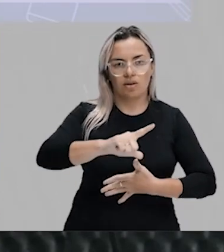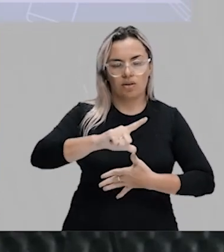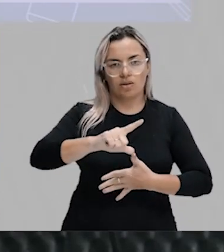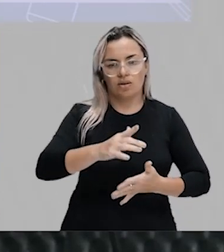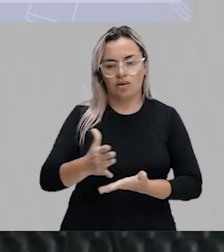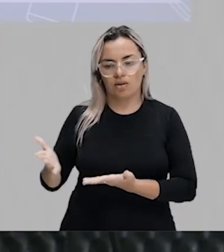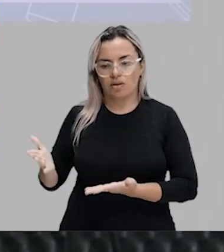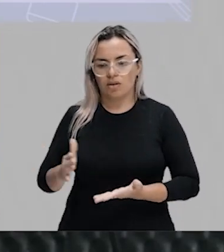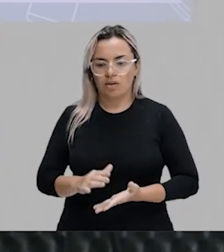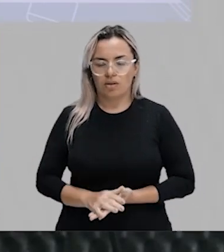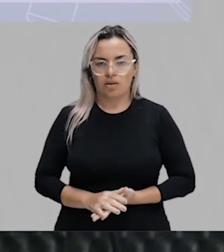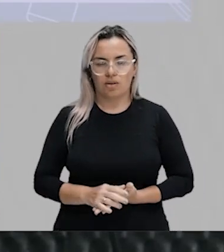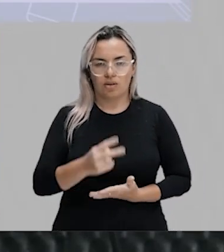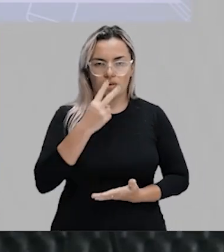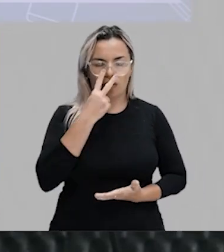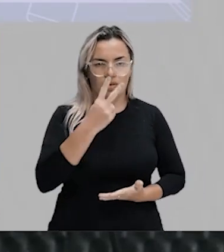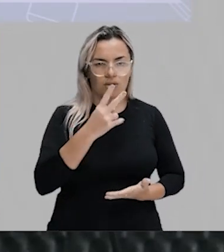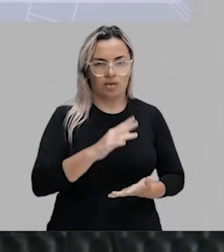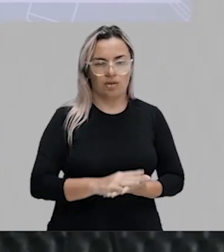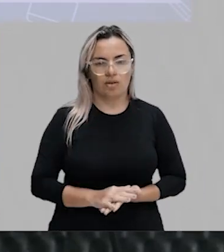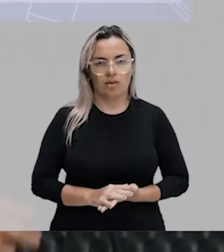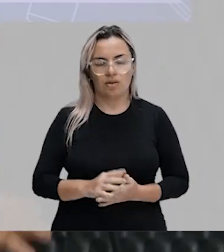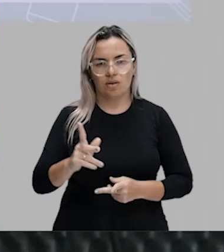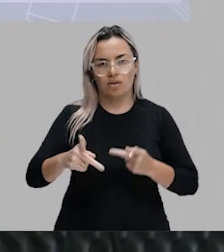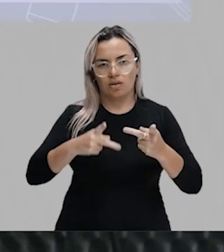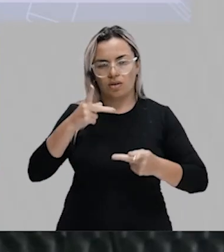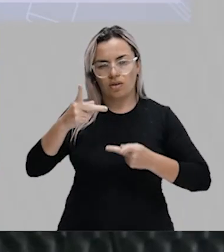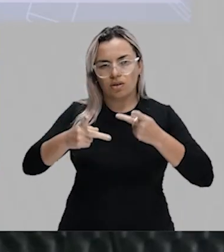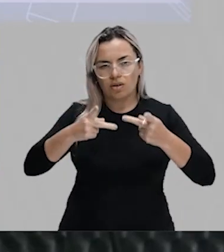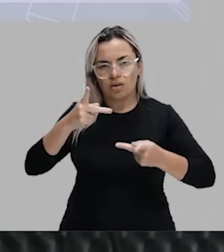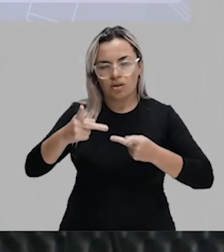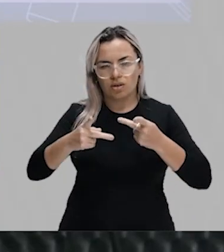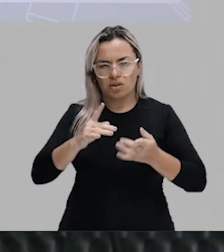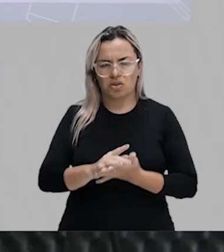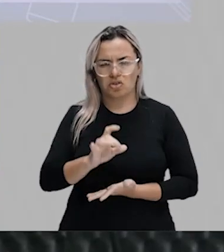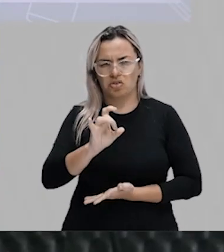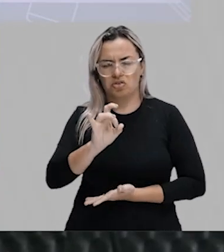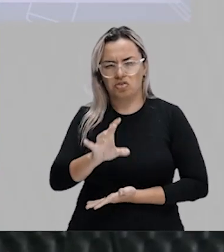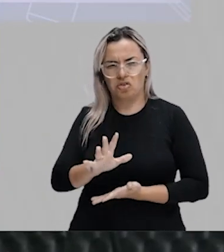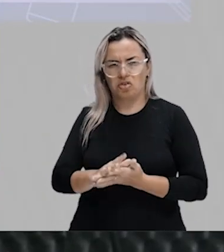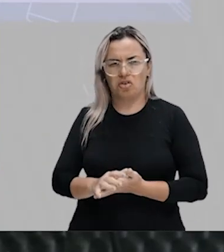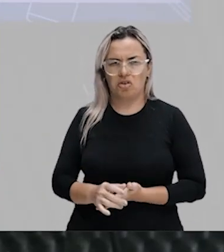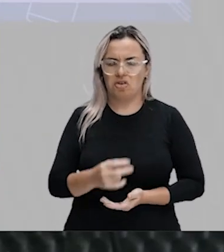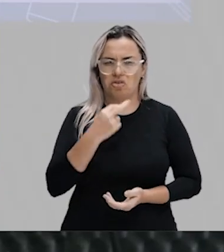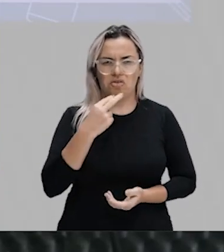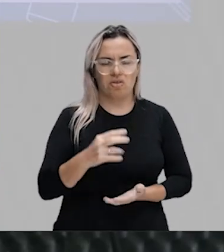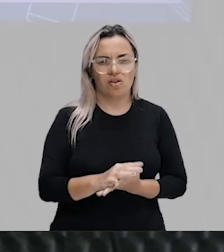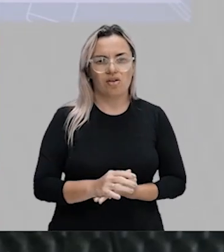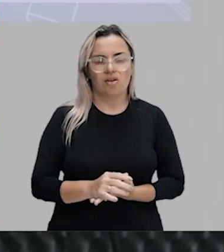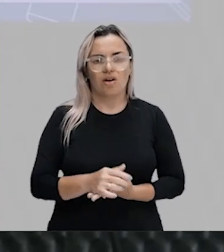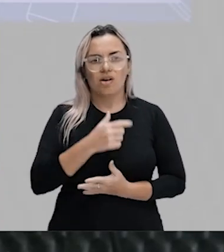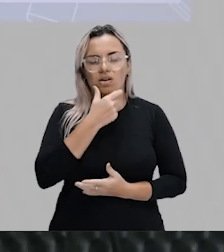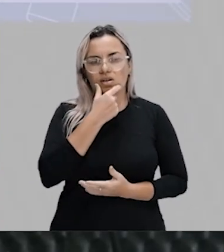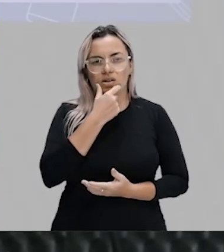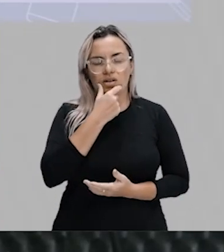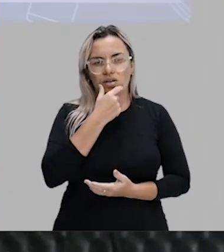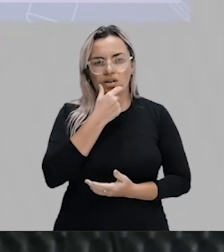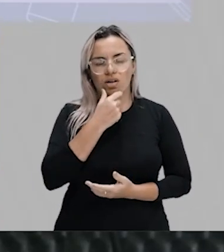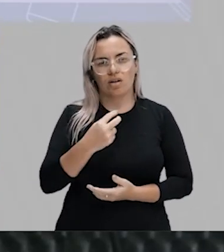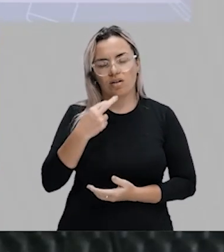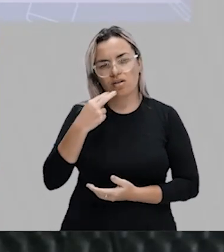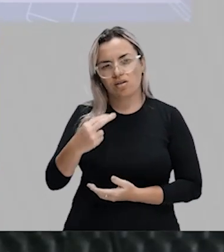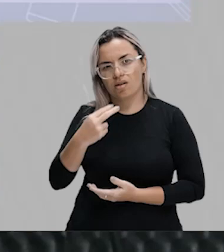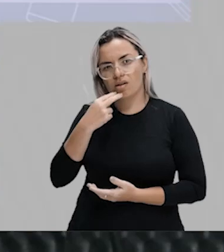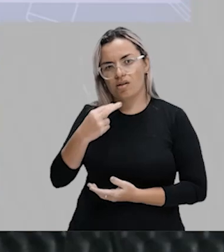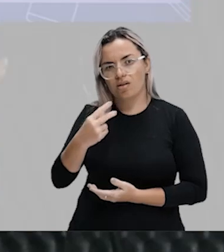um parênteses aqui, vocês acham que quando a gente fala Estados Unidos, só se fala inglês, né? Porque a língua, a mãe, só